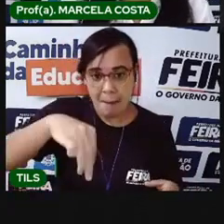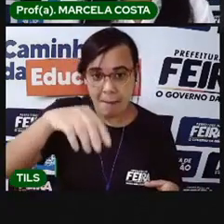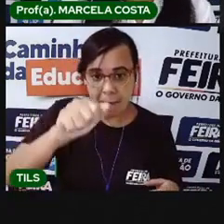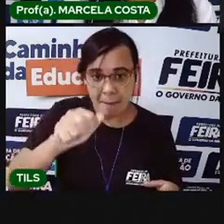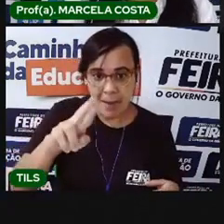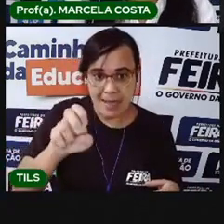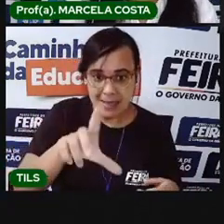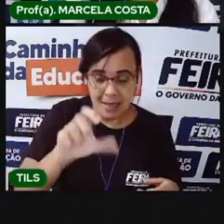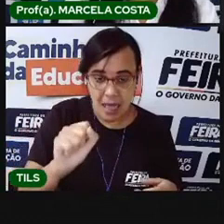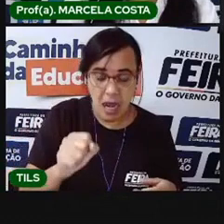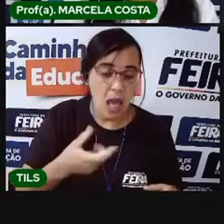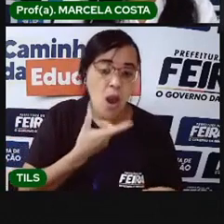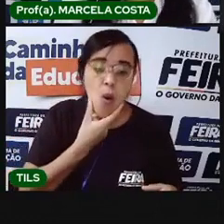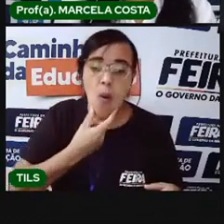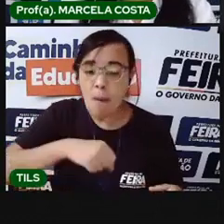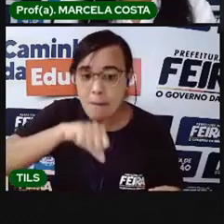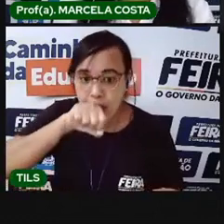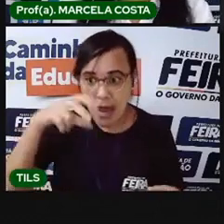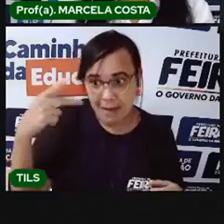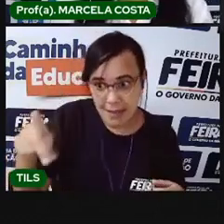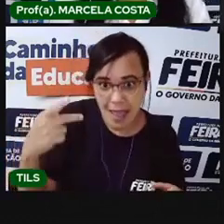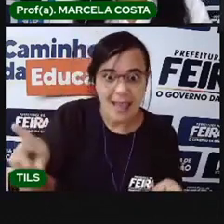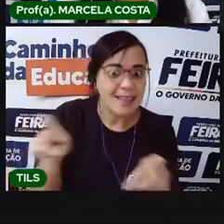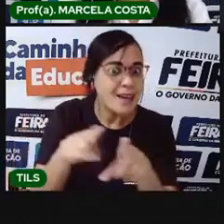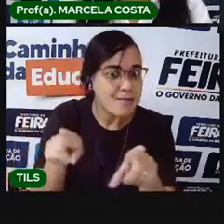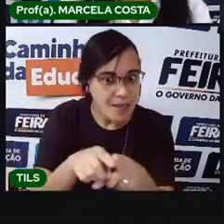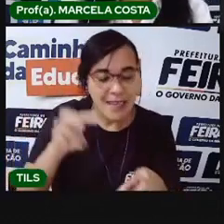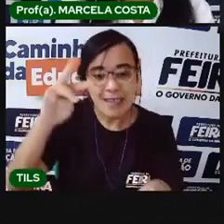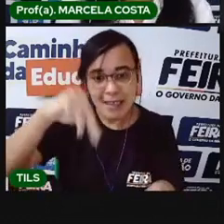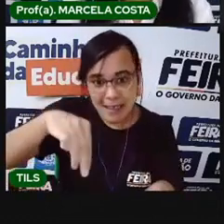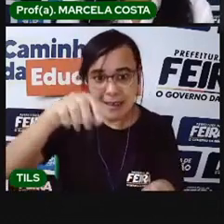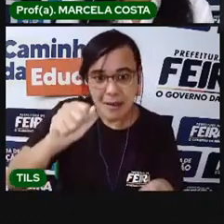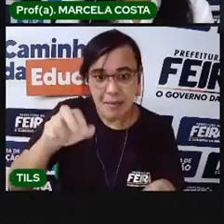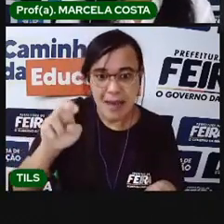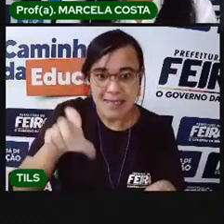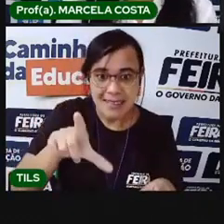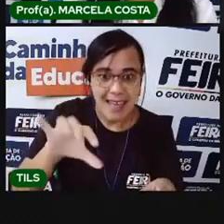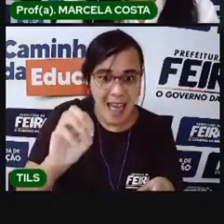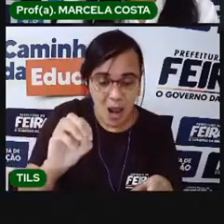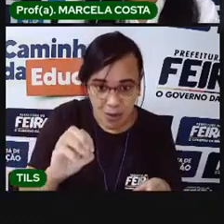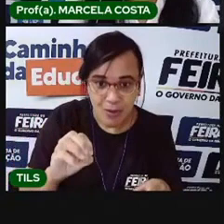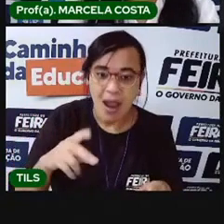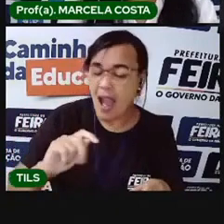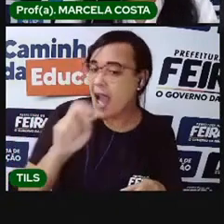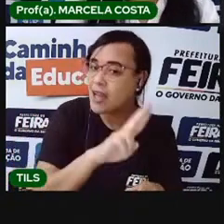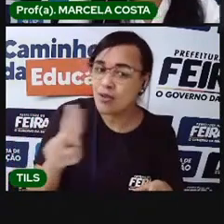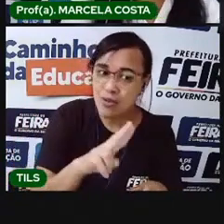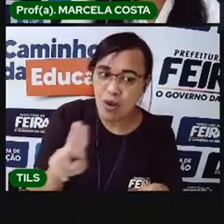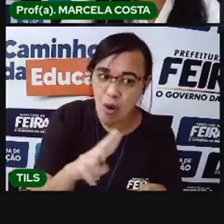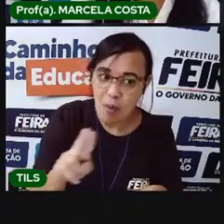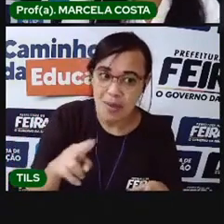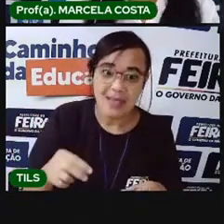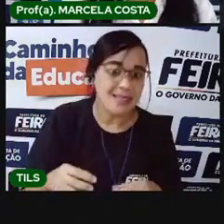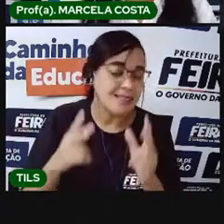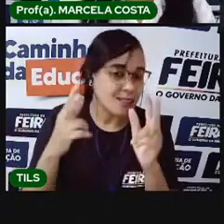Quando eu nasci, ele, junto com a minha mãe, quis fazer uma homenagem para ele. Então, decidiram colocar o mesmo nome